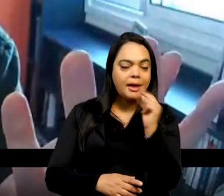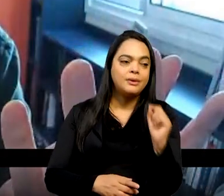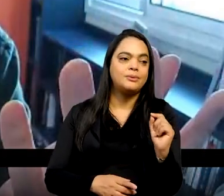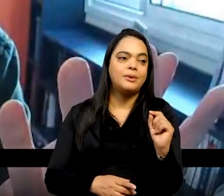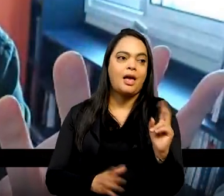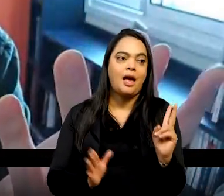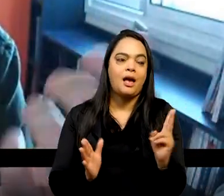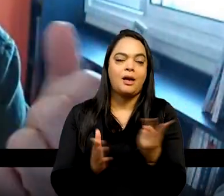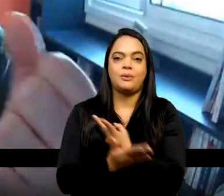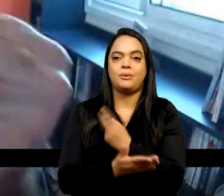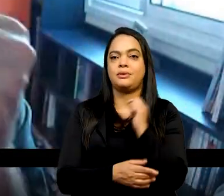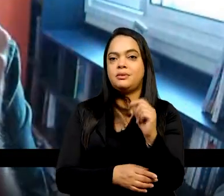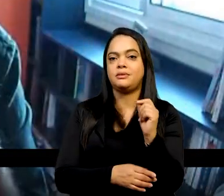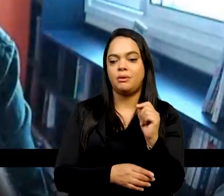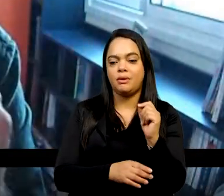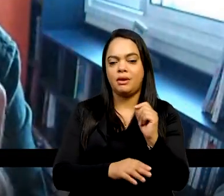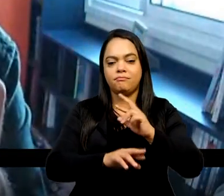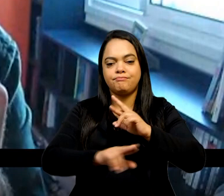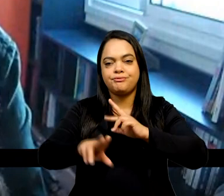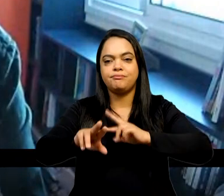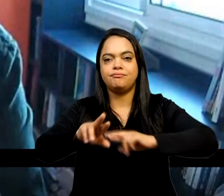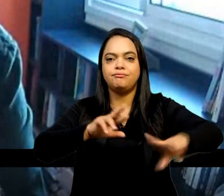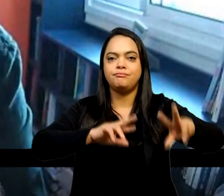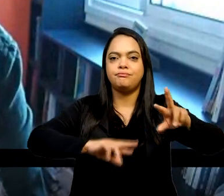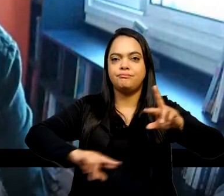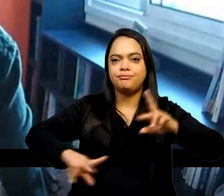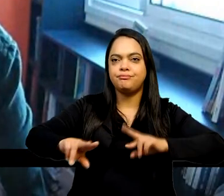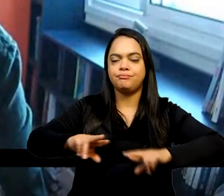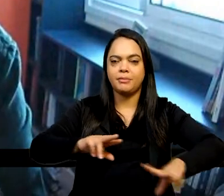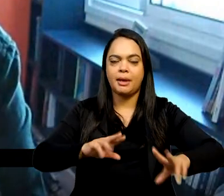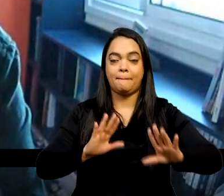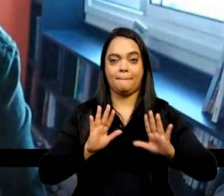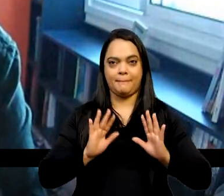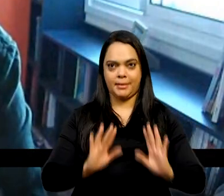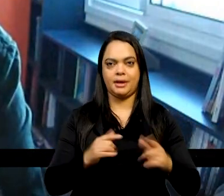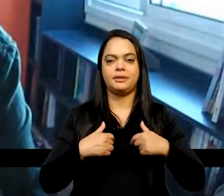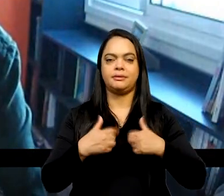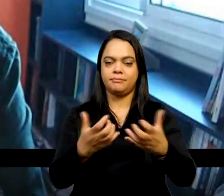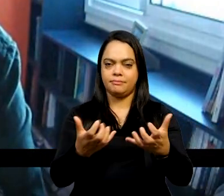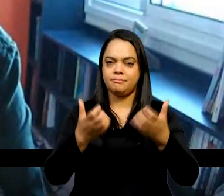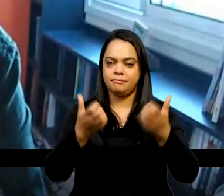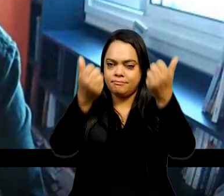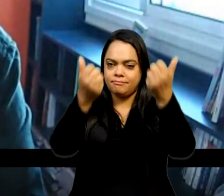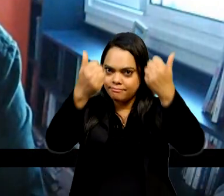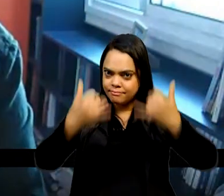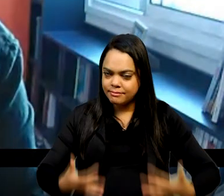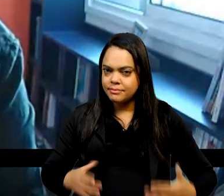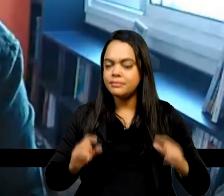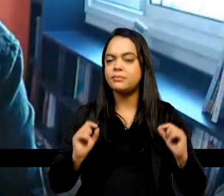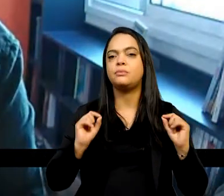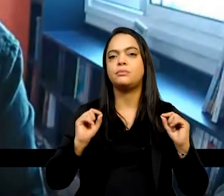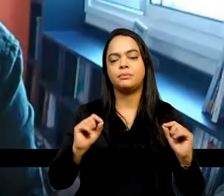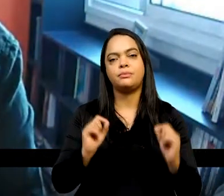assimetrias. No entanto, eu gostaria de deixar aqui registrado que